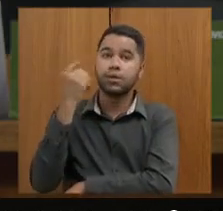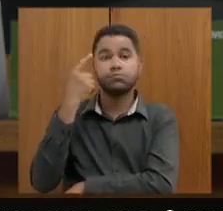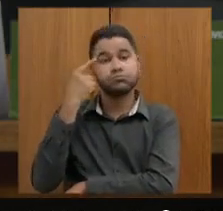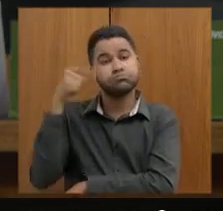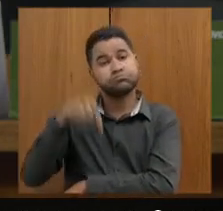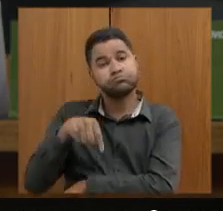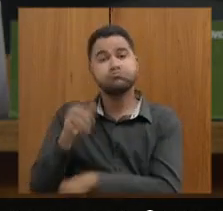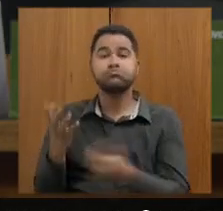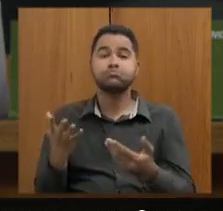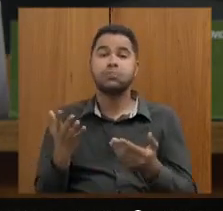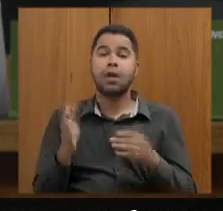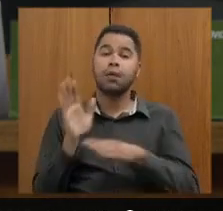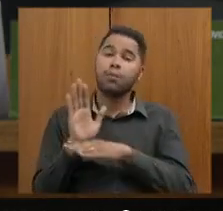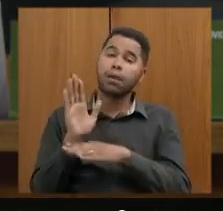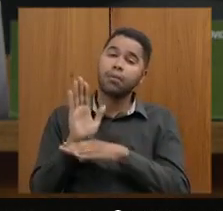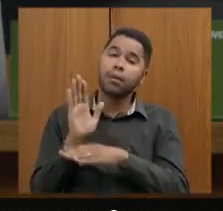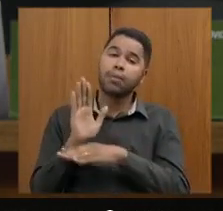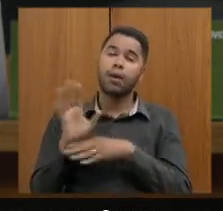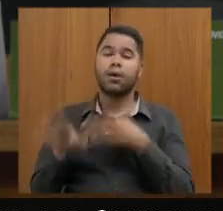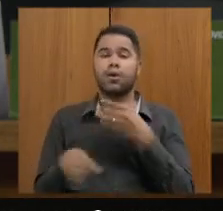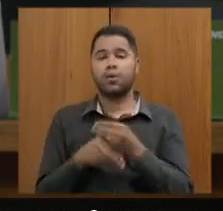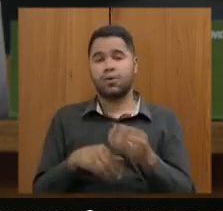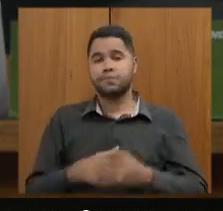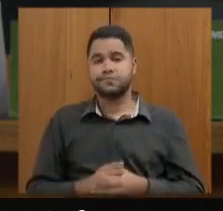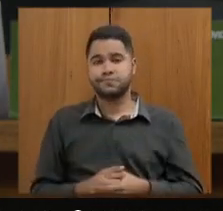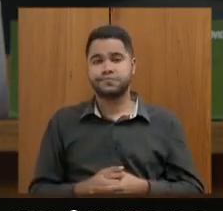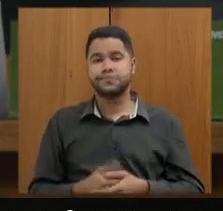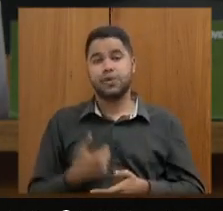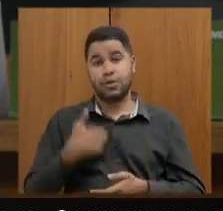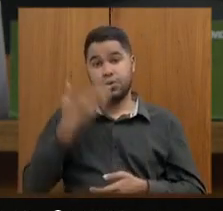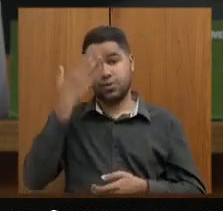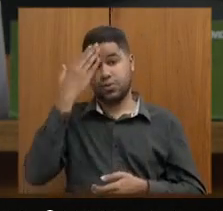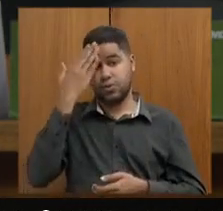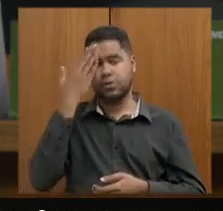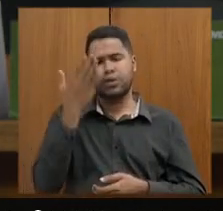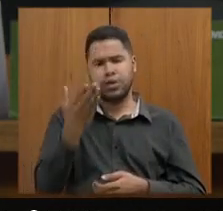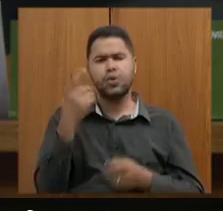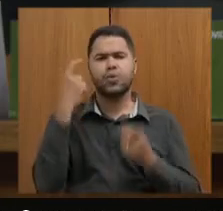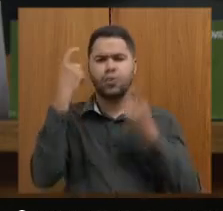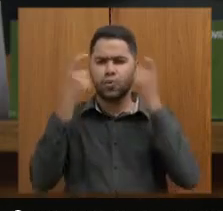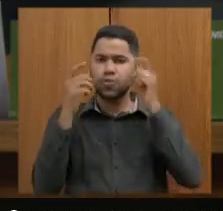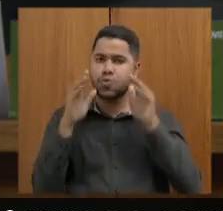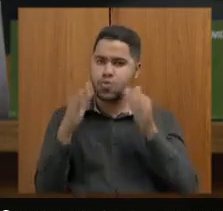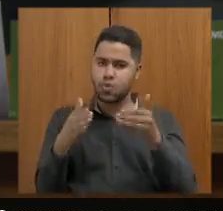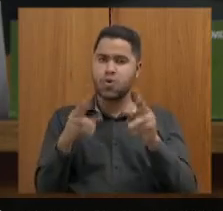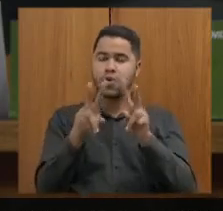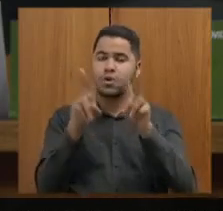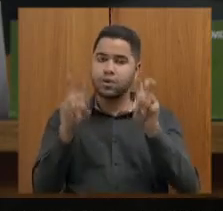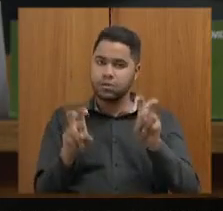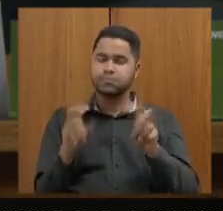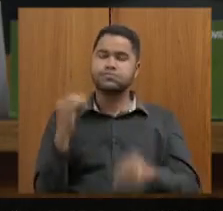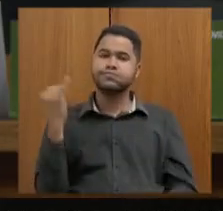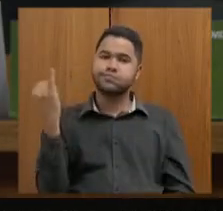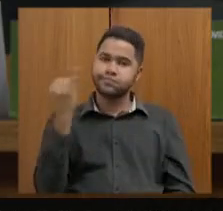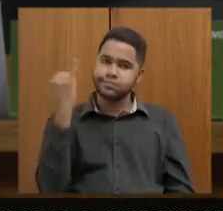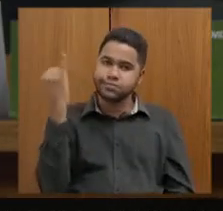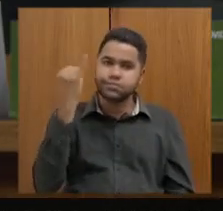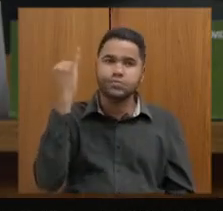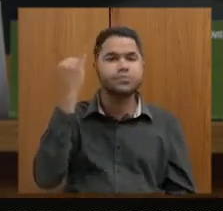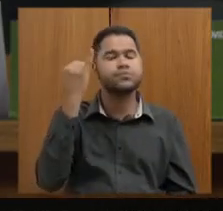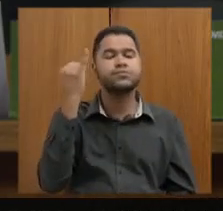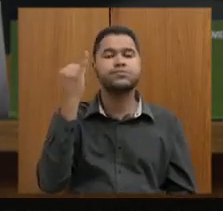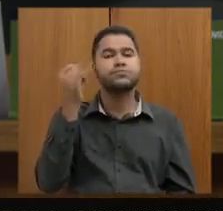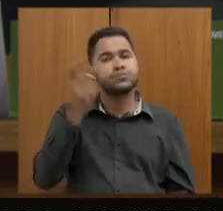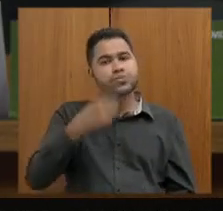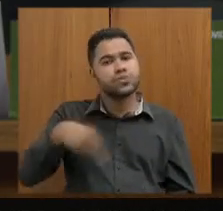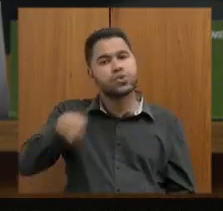casa para as contribuições complementares então eu sei da sua preocupação com esse tema e vai ser muito importante que